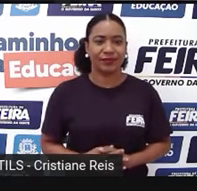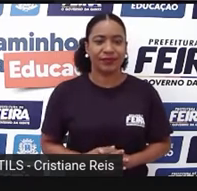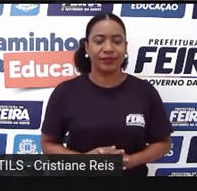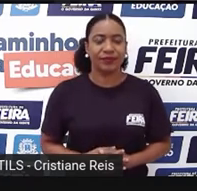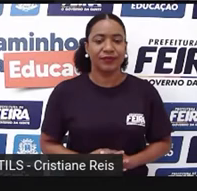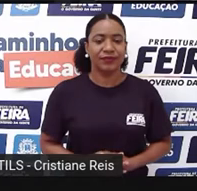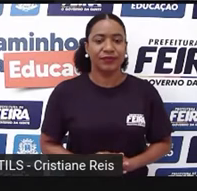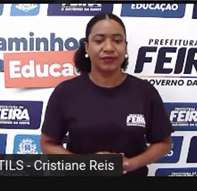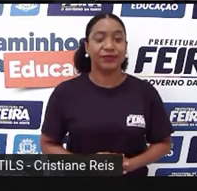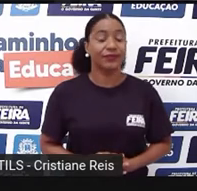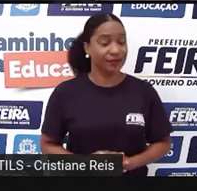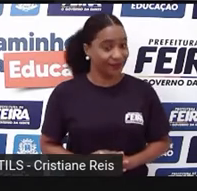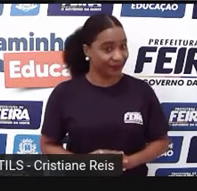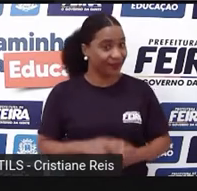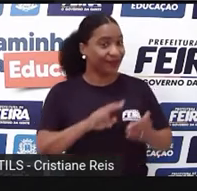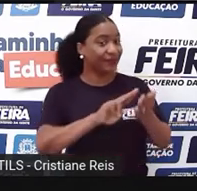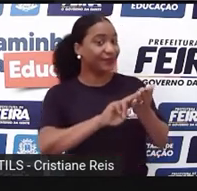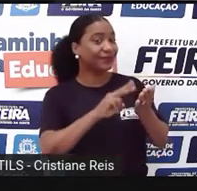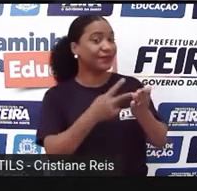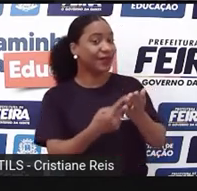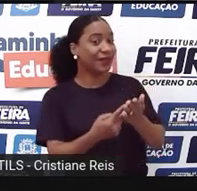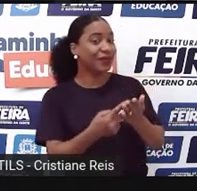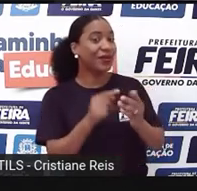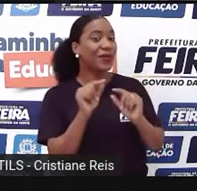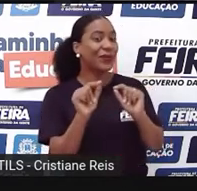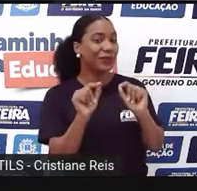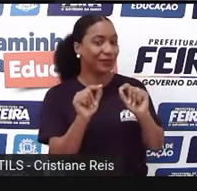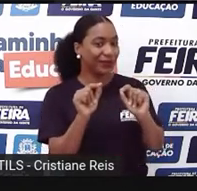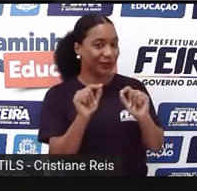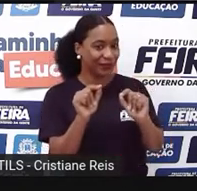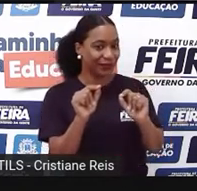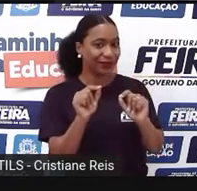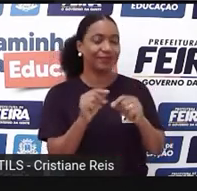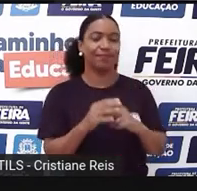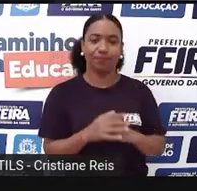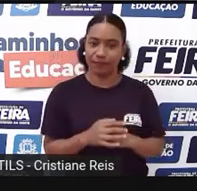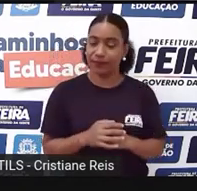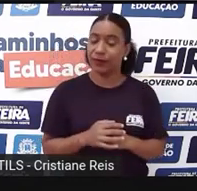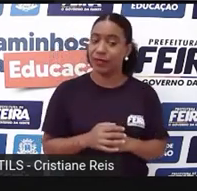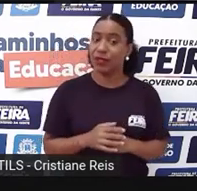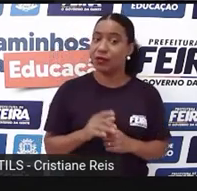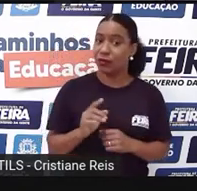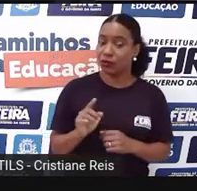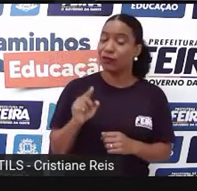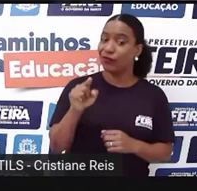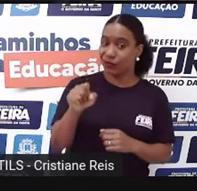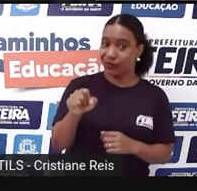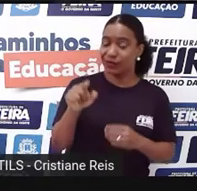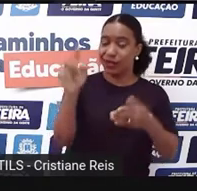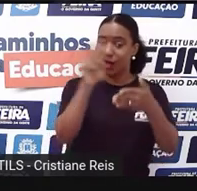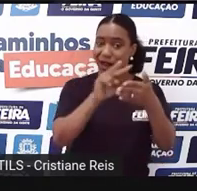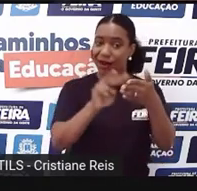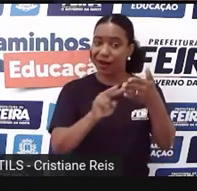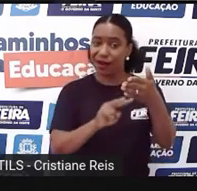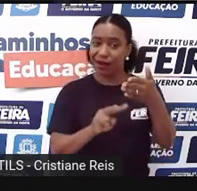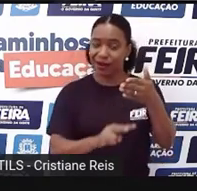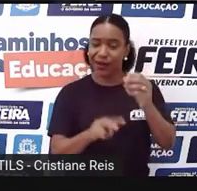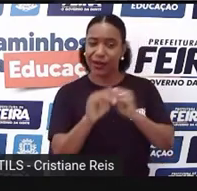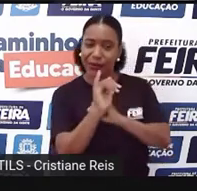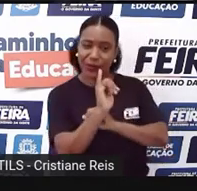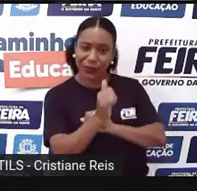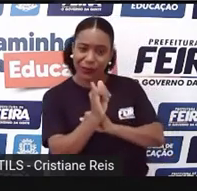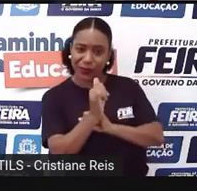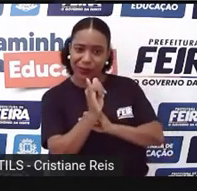O que é que ele nos diz aqui, students? Quando você lê um conto, você se